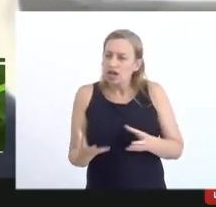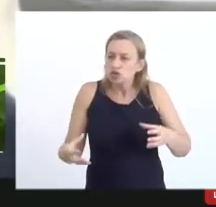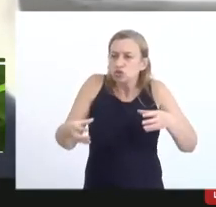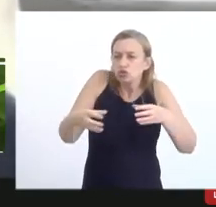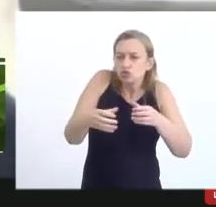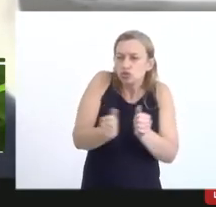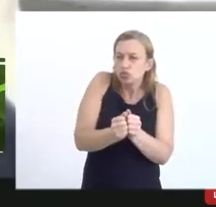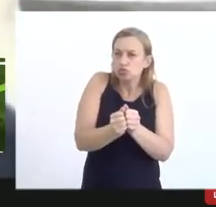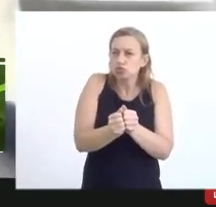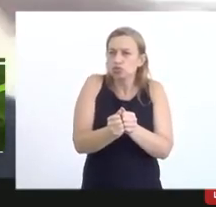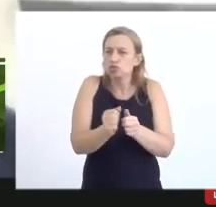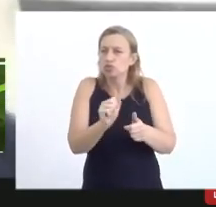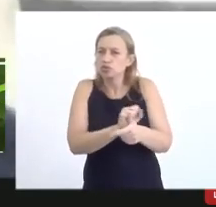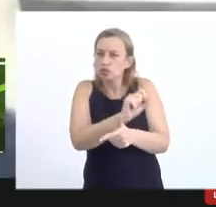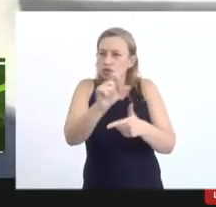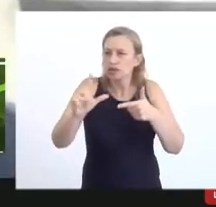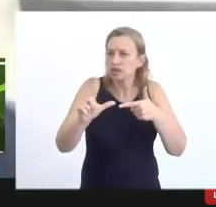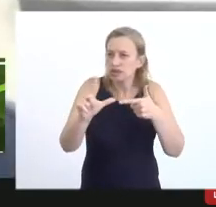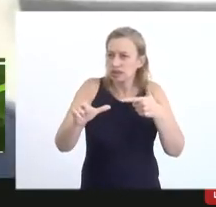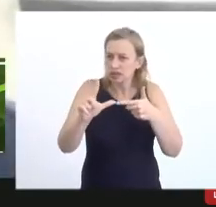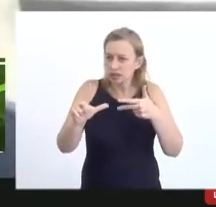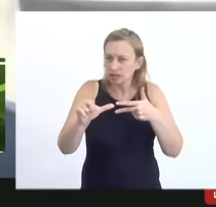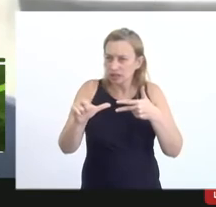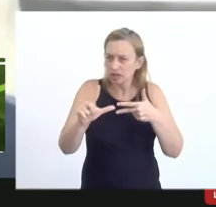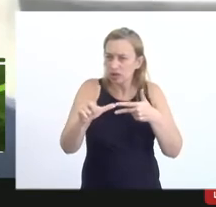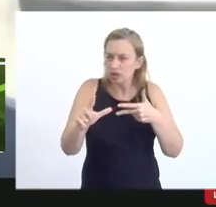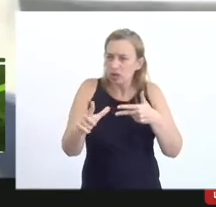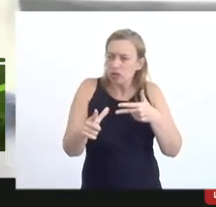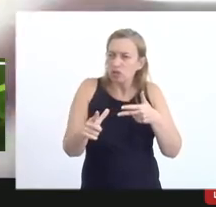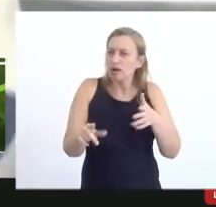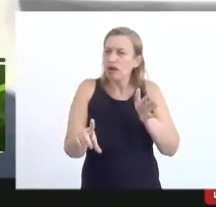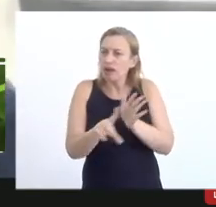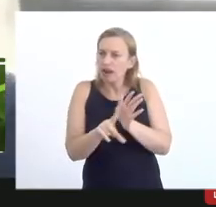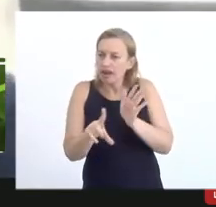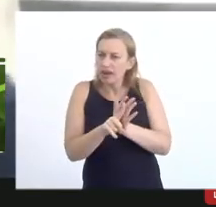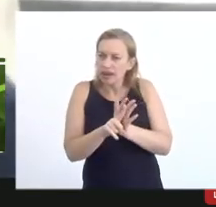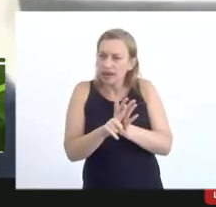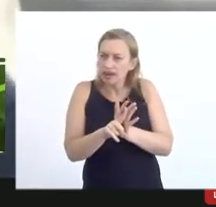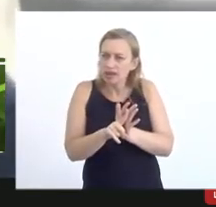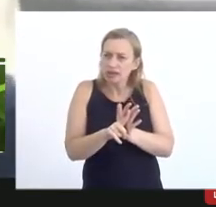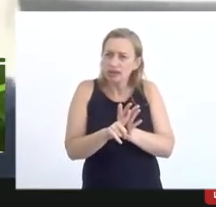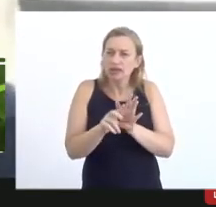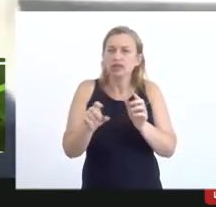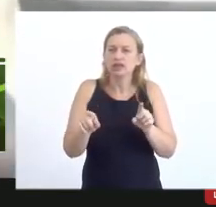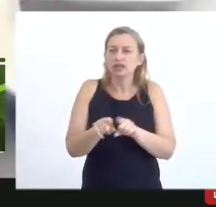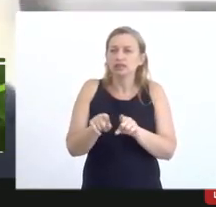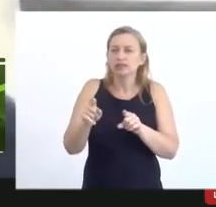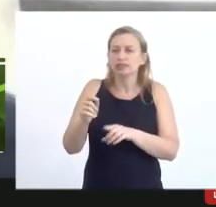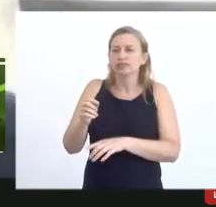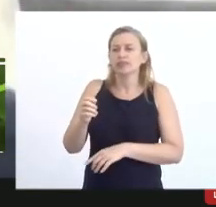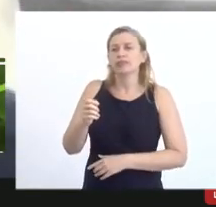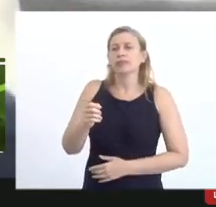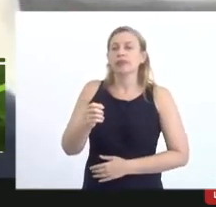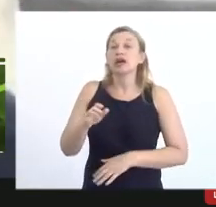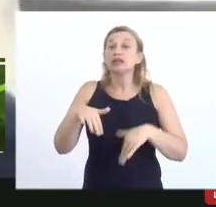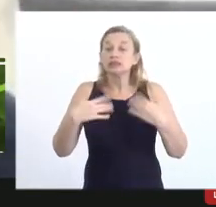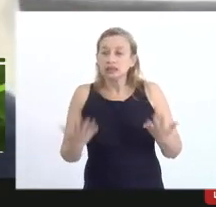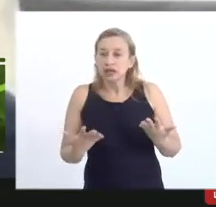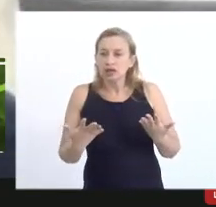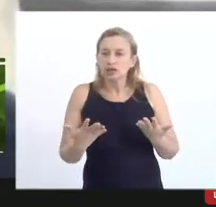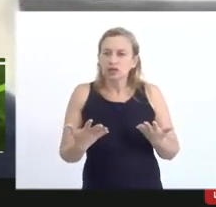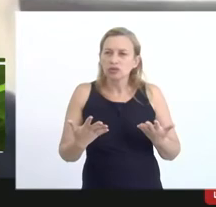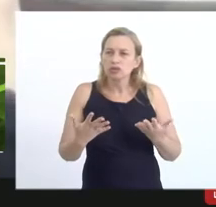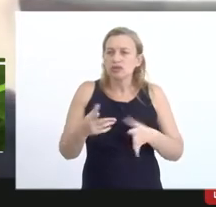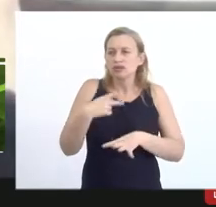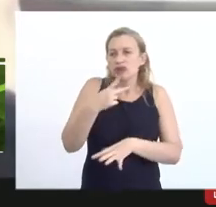uma lei que deve ser o arcabou-se legal mas ali ele ficou um decreto restrito para o audiovisual então assim contando um pouco da